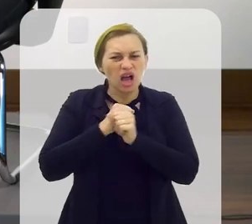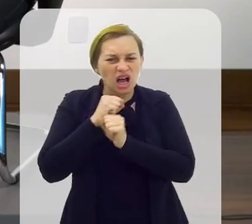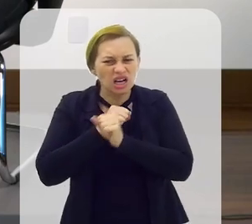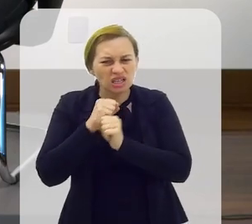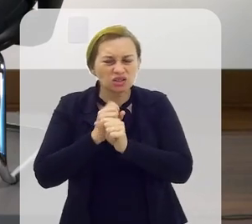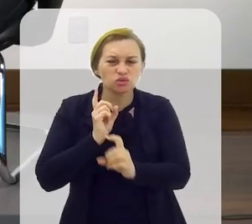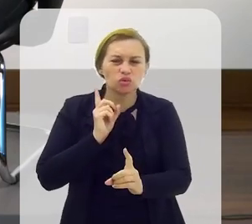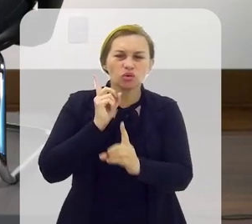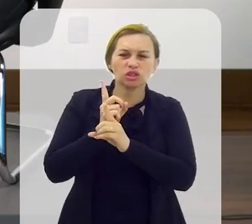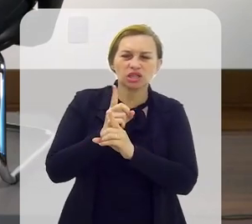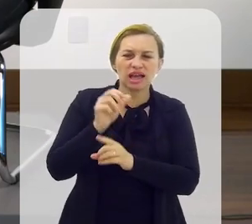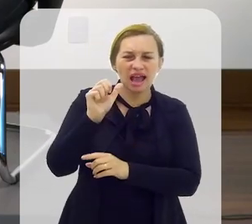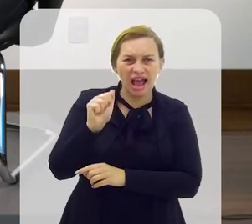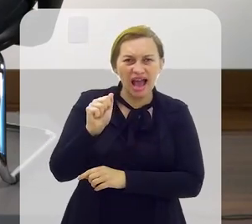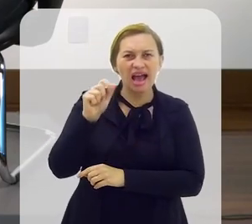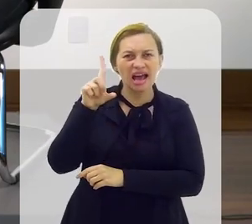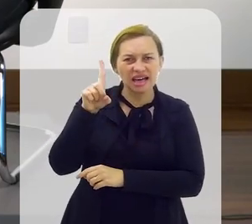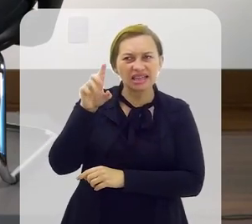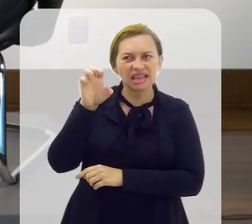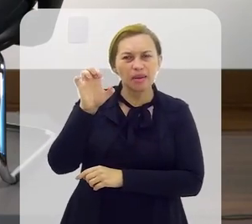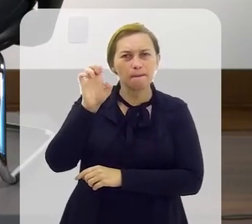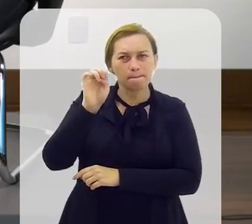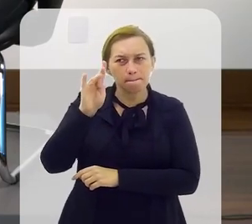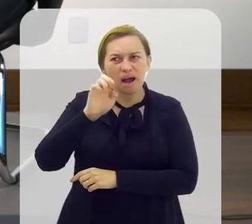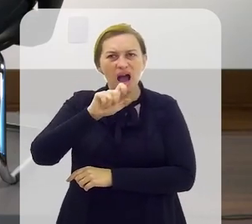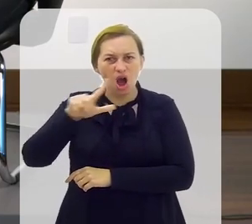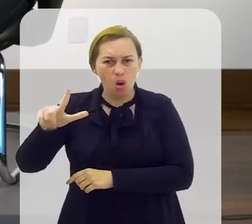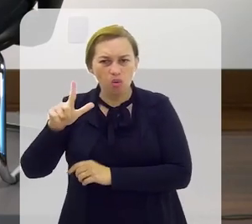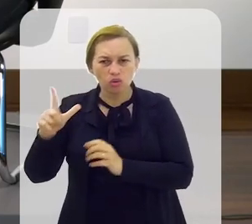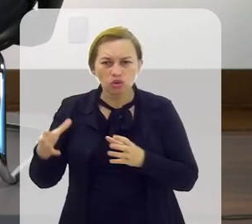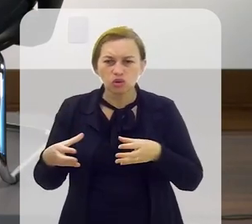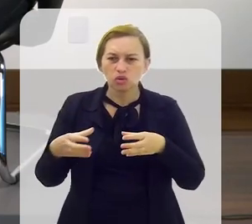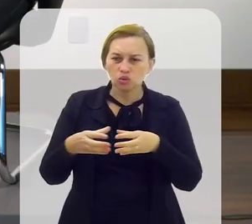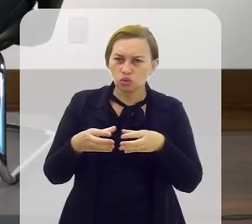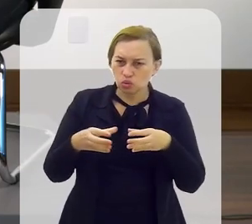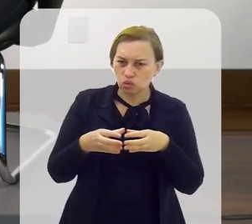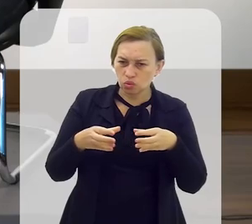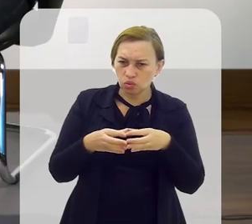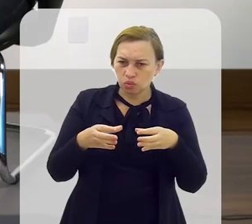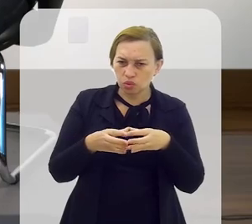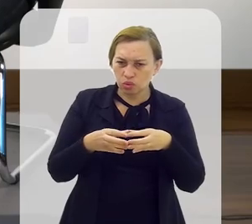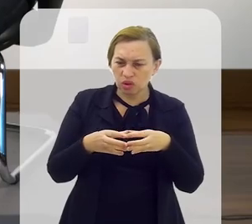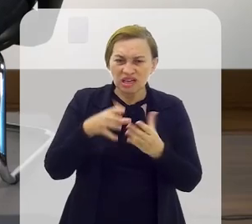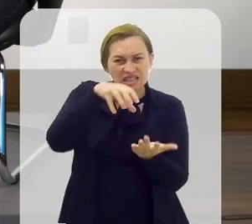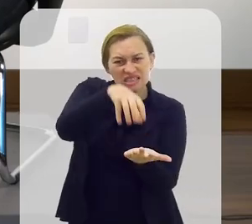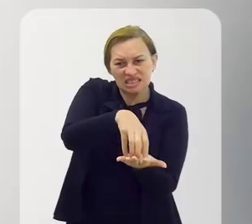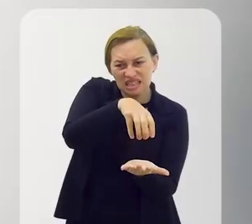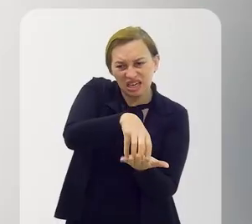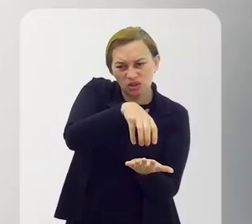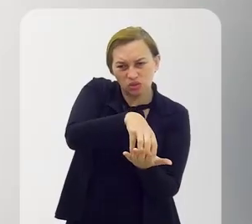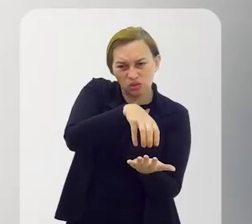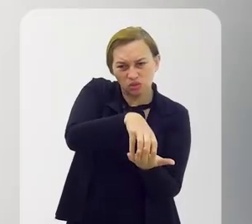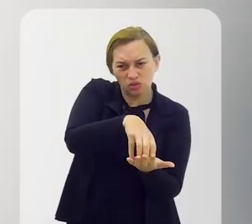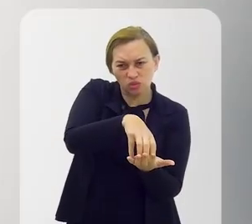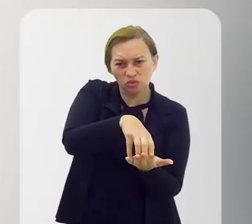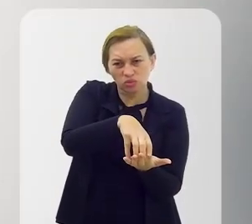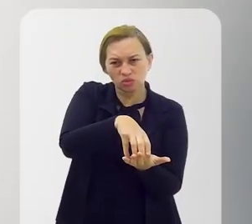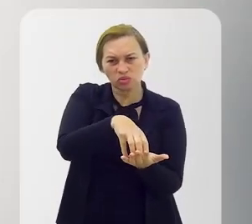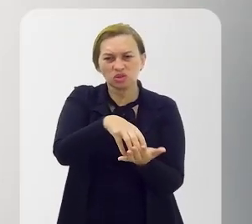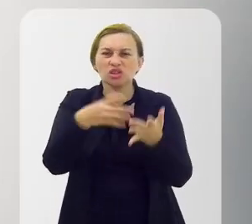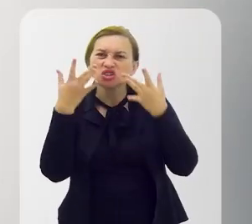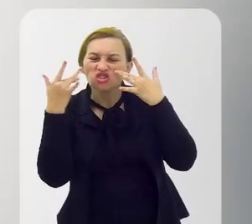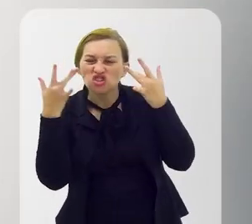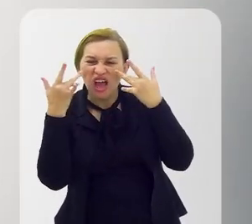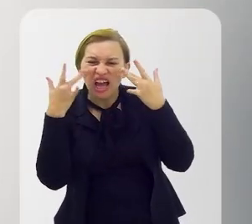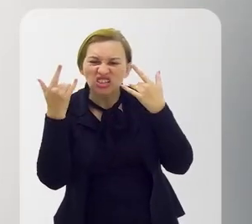participando De um grupo com ele Durante muitos anos Um grupo chamado O Centro de Demolição E Construção de Espetáculo Foi um